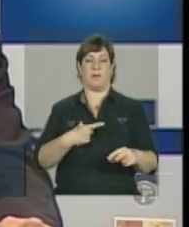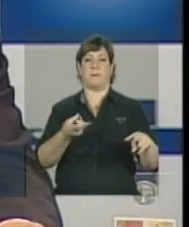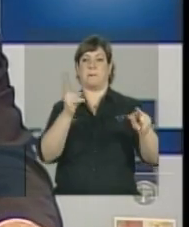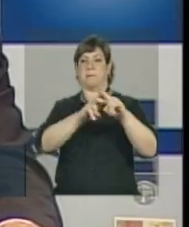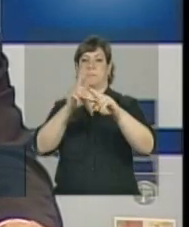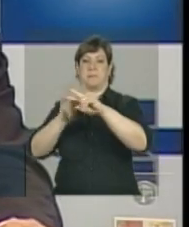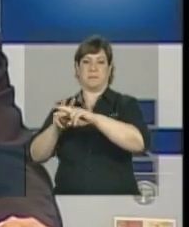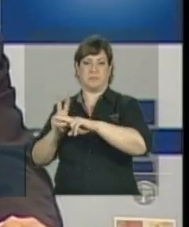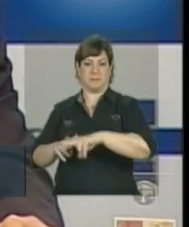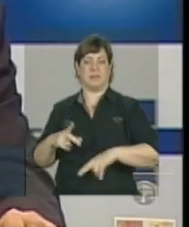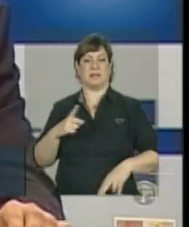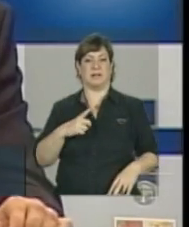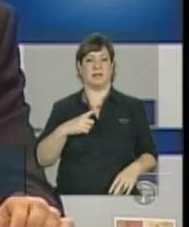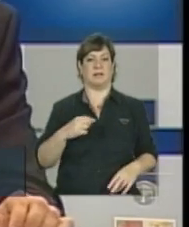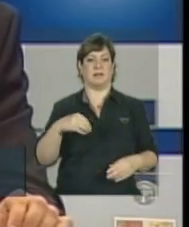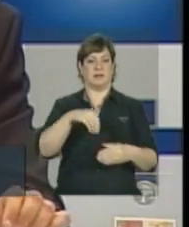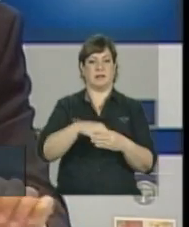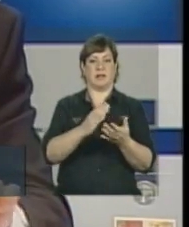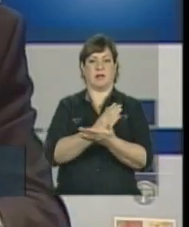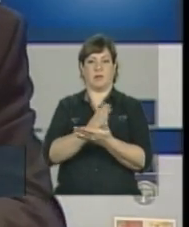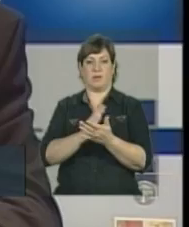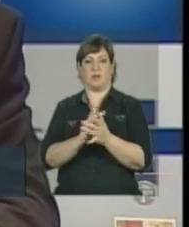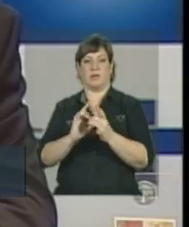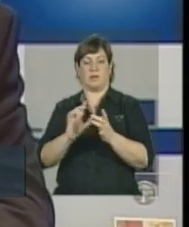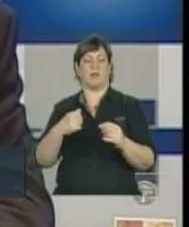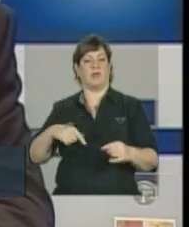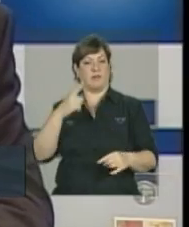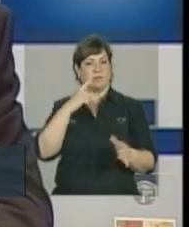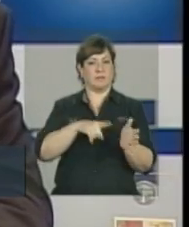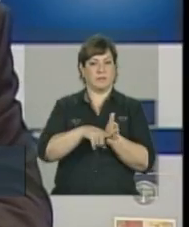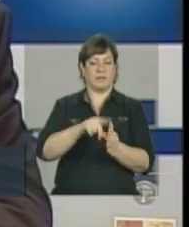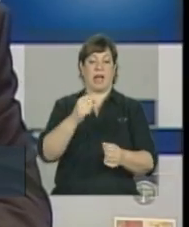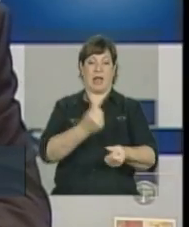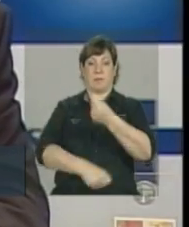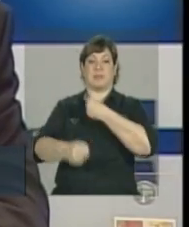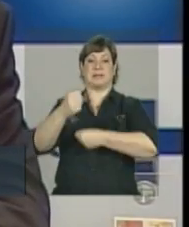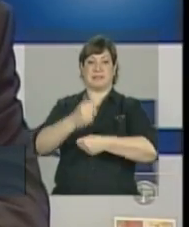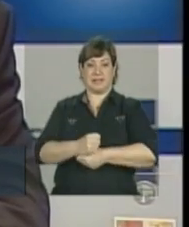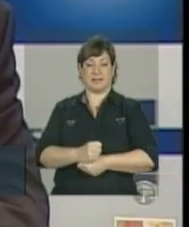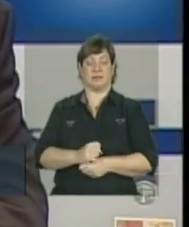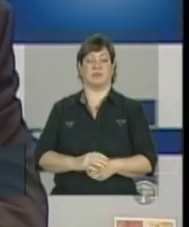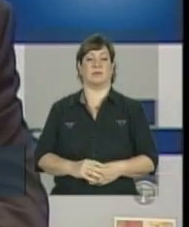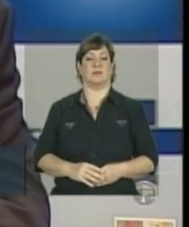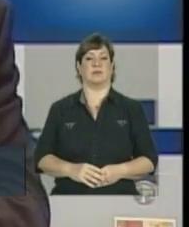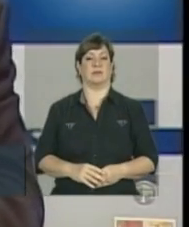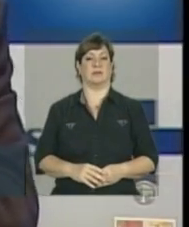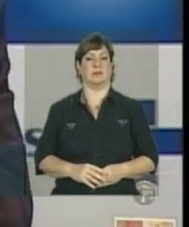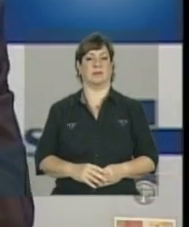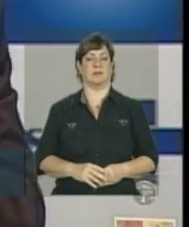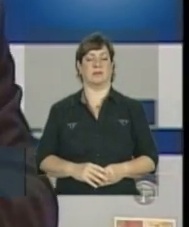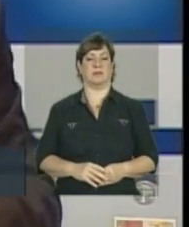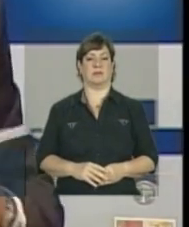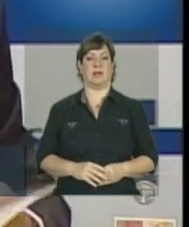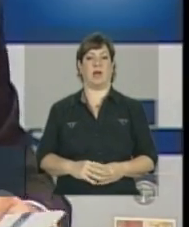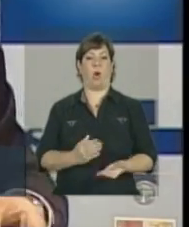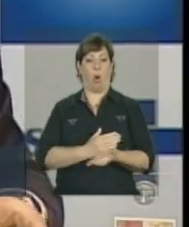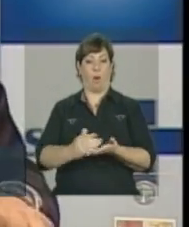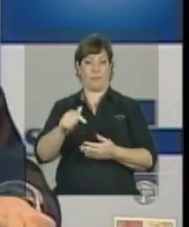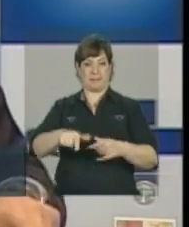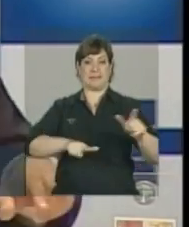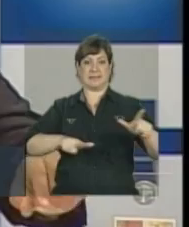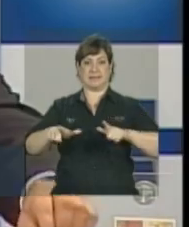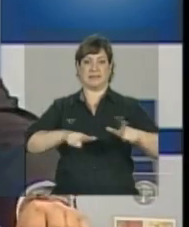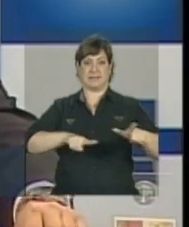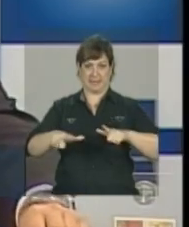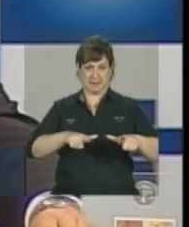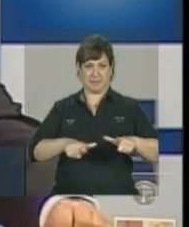populações prioritárias estabelecidas por nós, ano passado, inclusive, a partir desse trabalho, não só